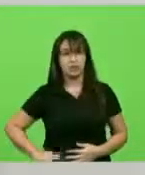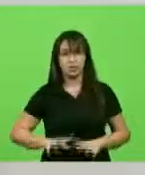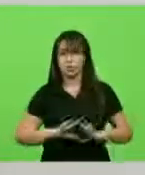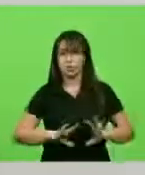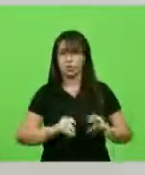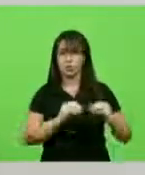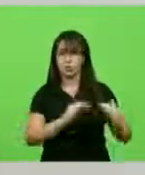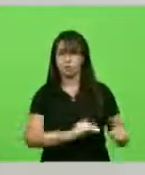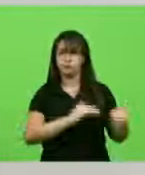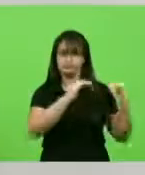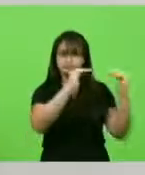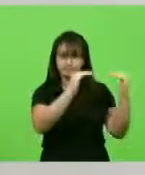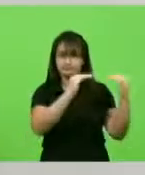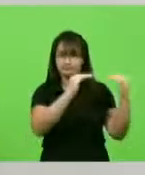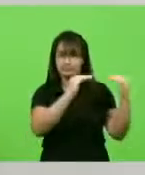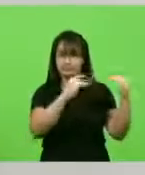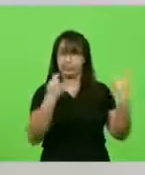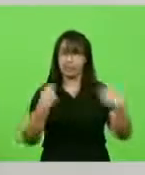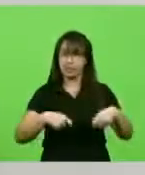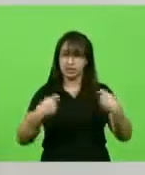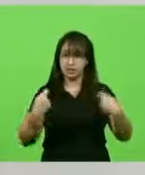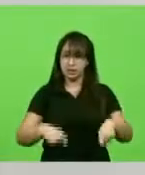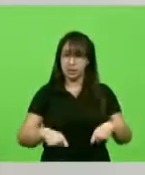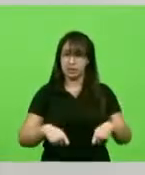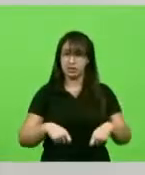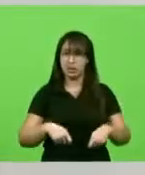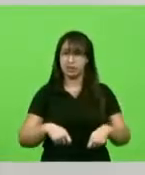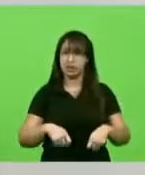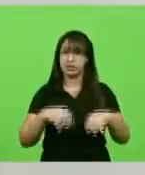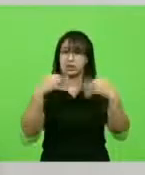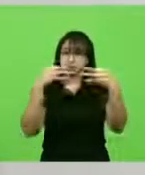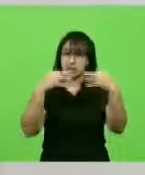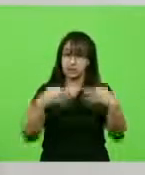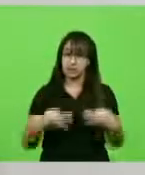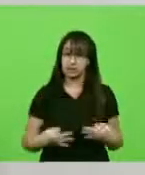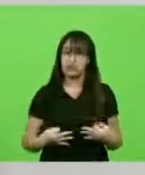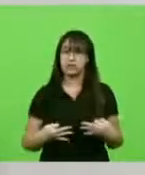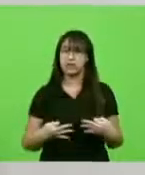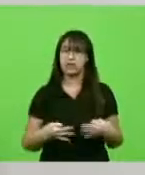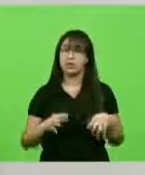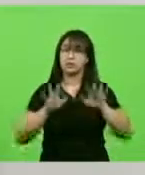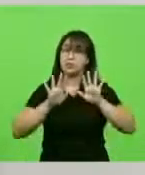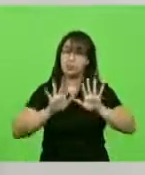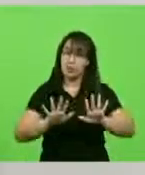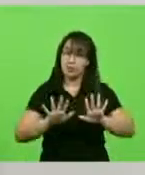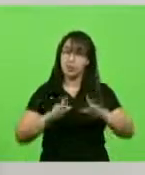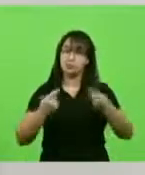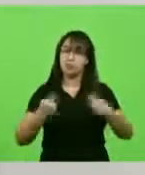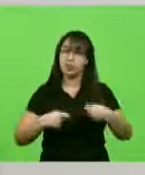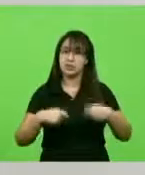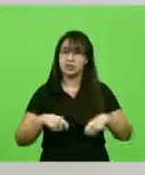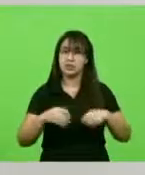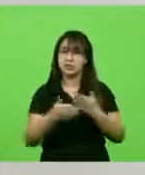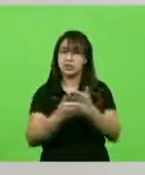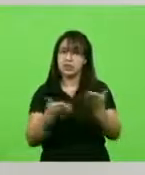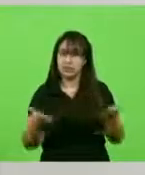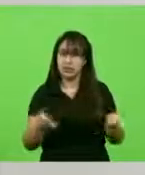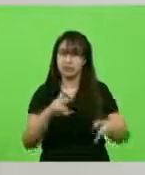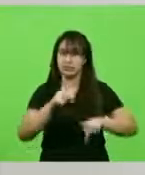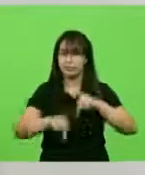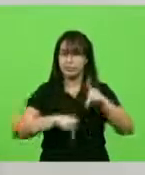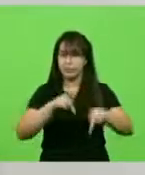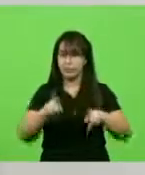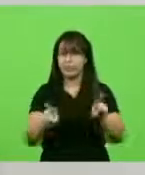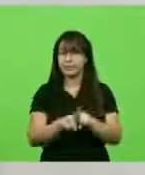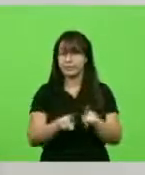temos a incumbência de dar o bom exemplo. Mas é preciso que parte da população também